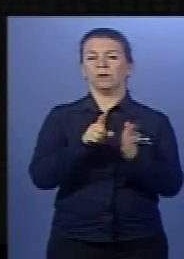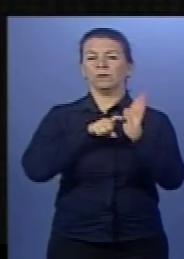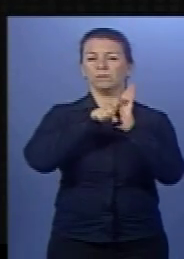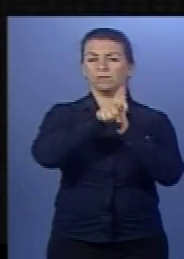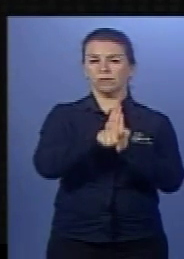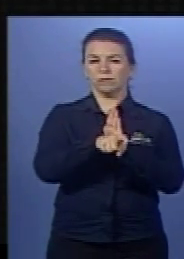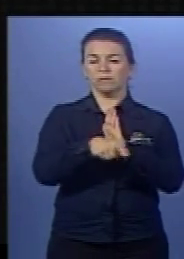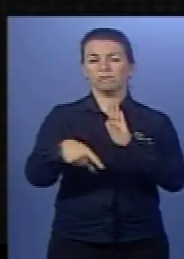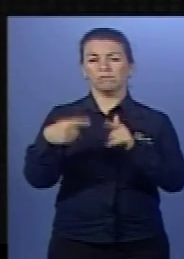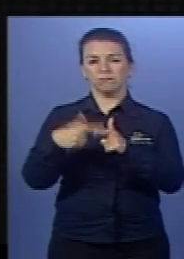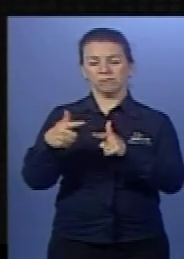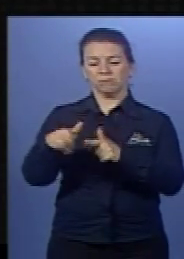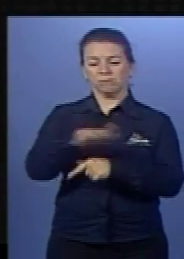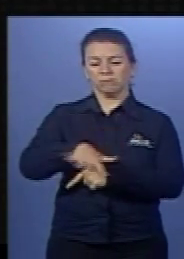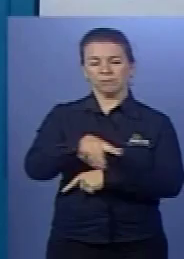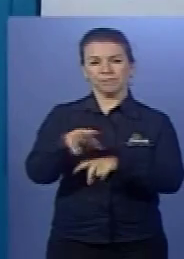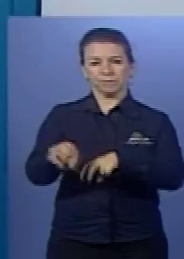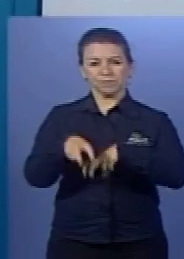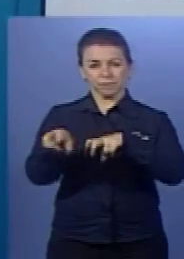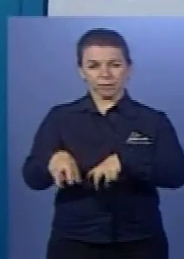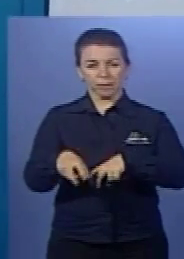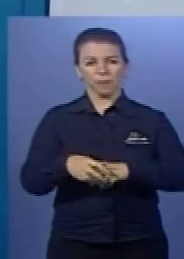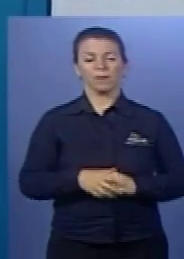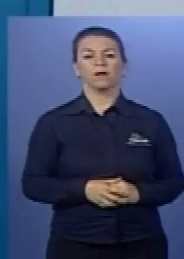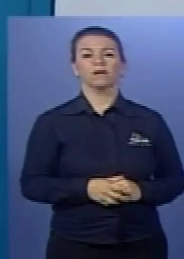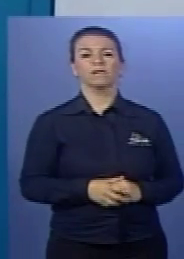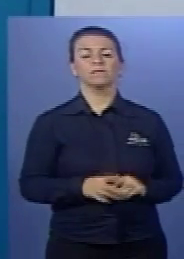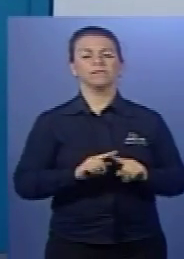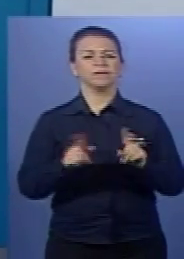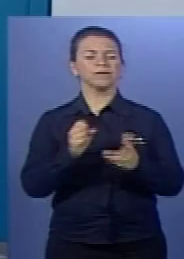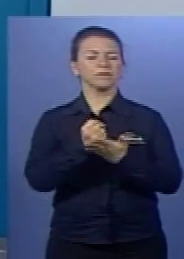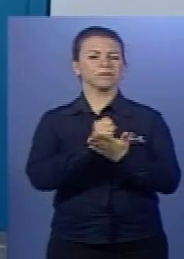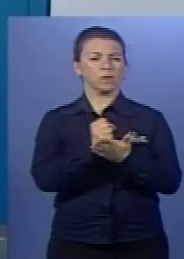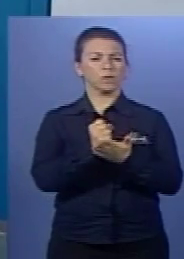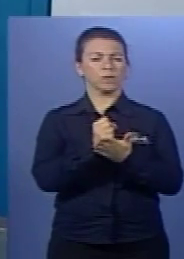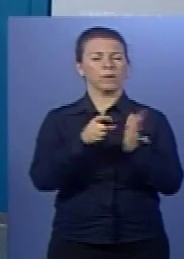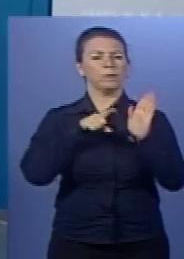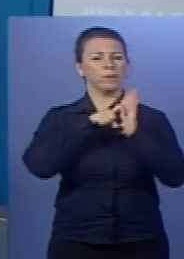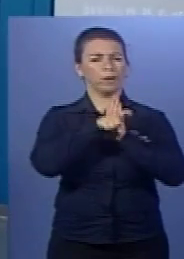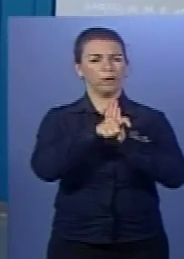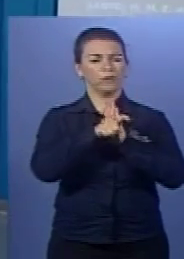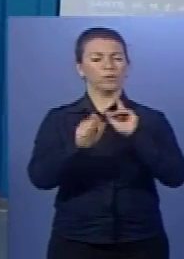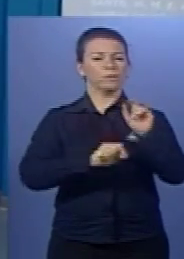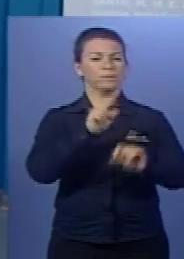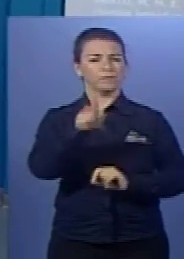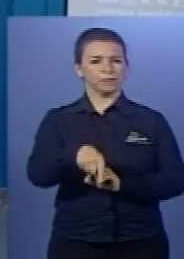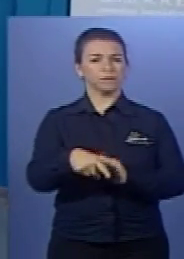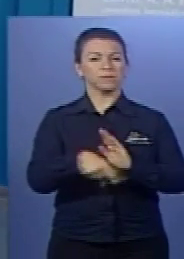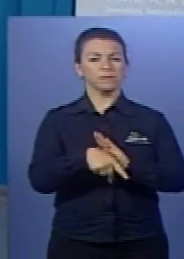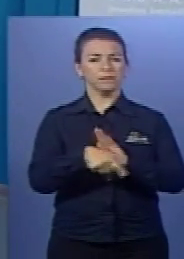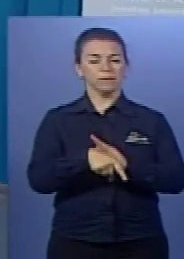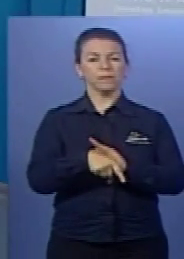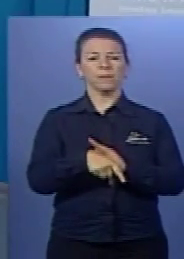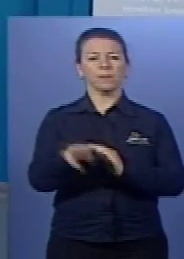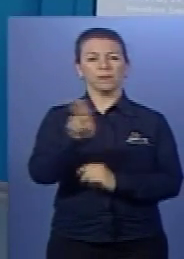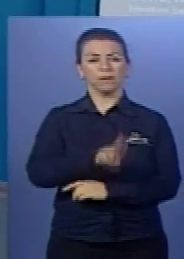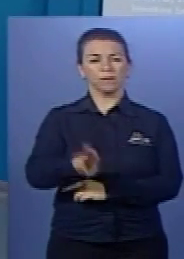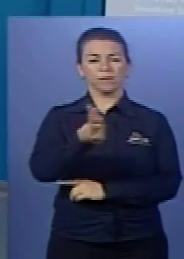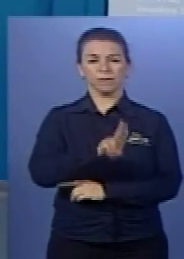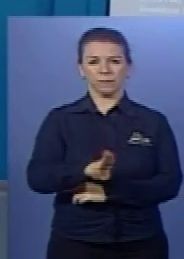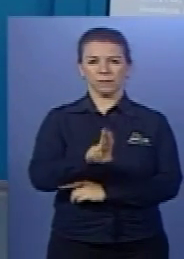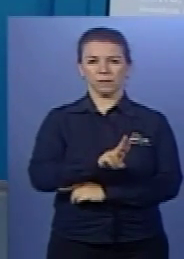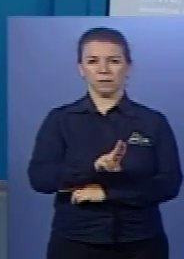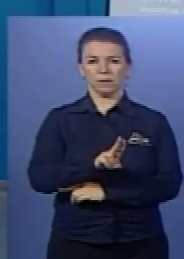agrícolas. Então, olhem comigo aqui, o que é o controle biológico? O controle biológico é você utilizar